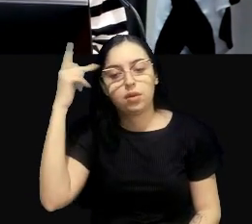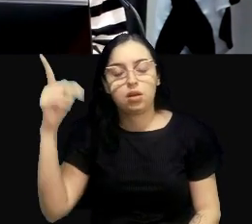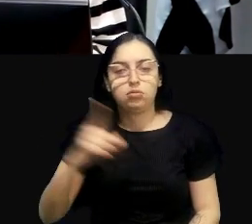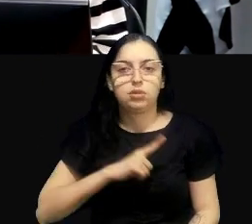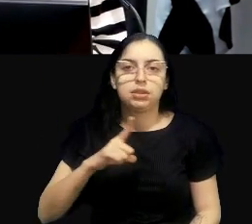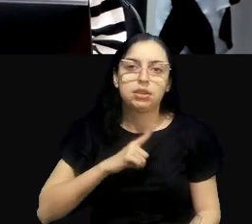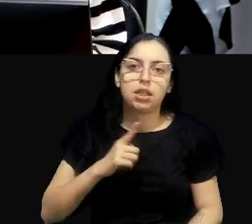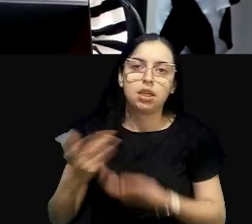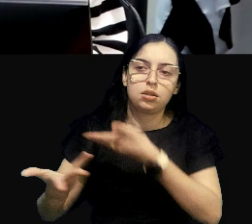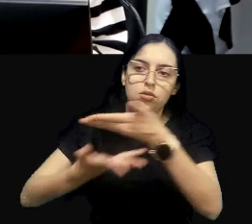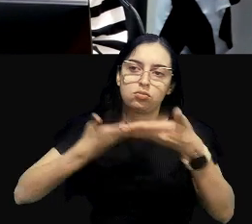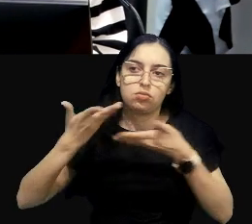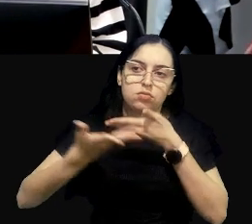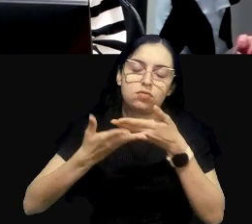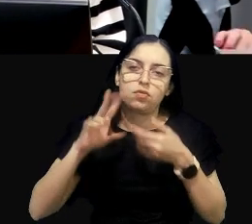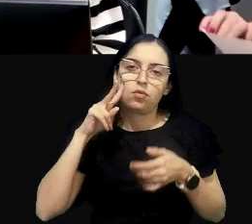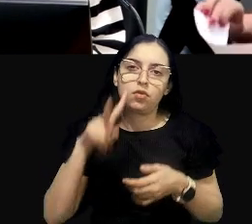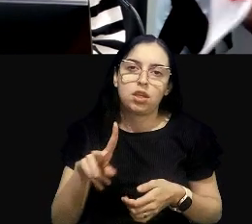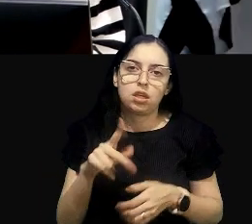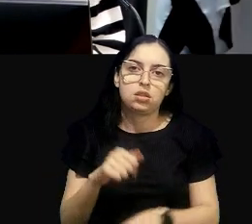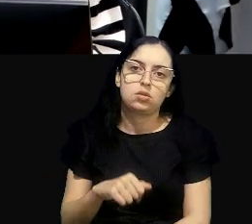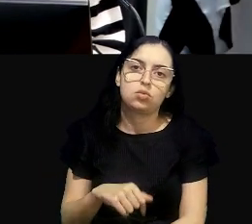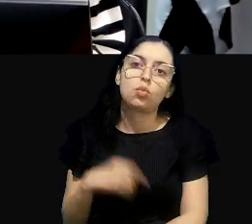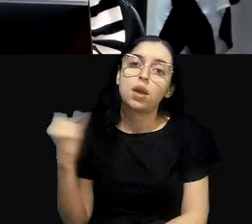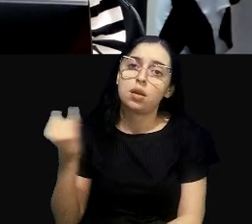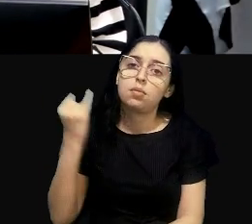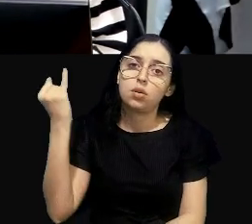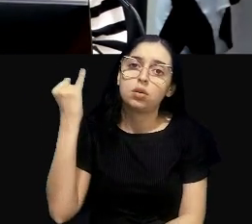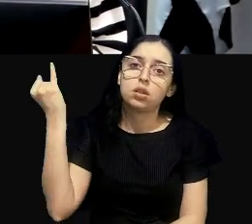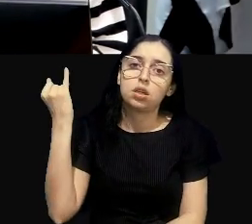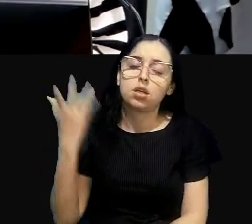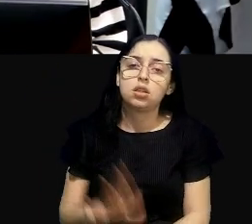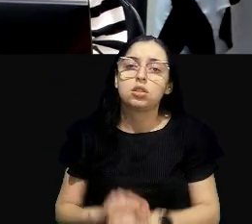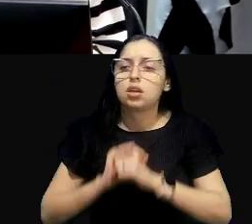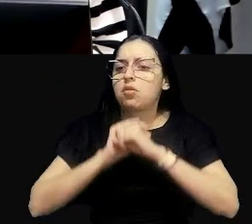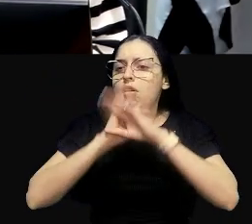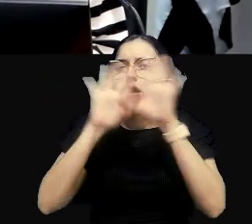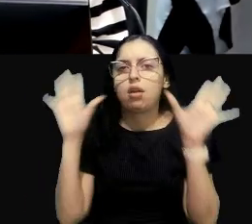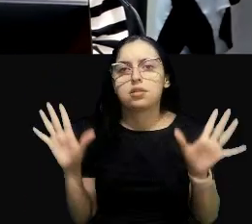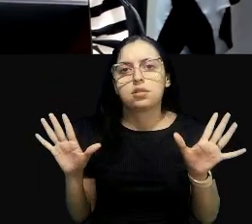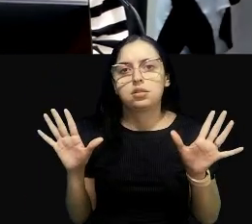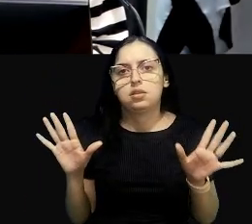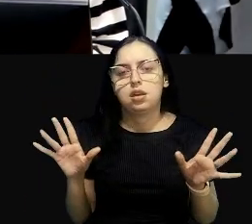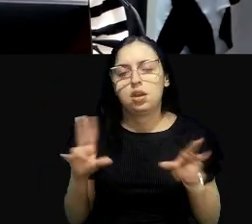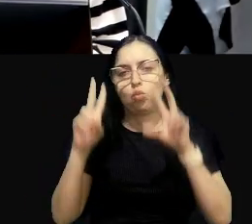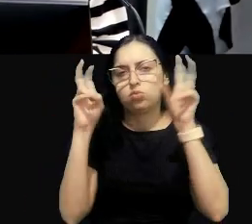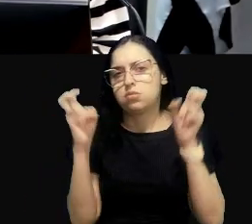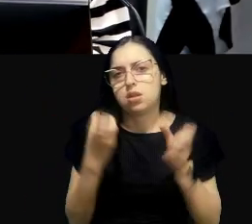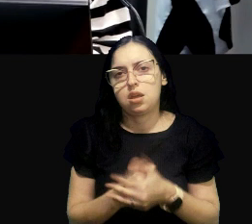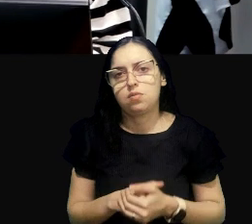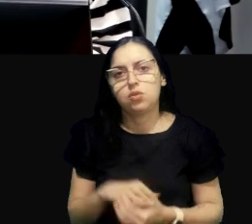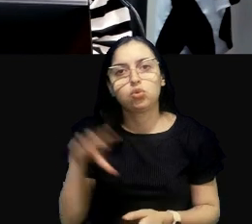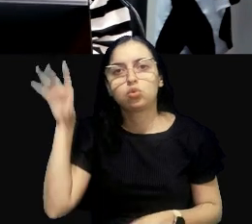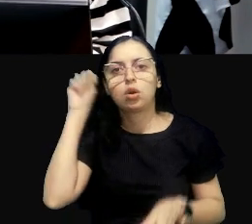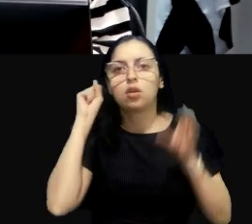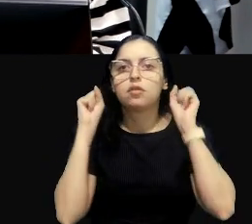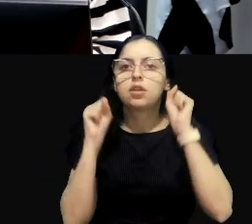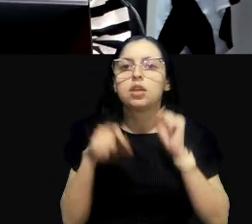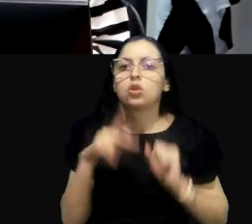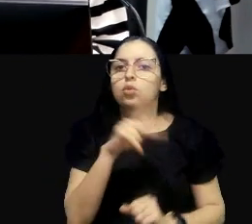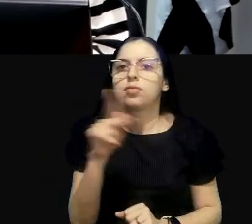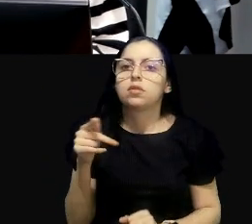participado disso. E ela é muito importante, ela pode esclarecer. E ouvindo o professor